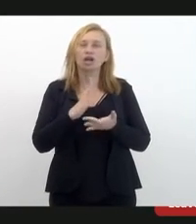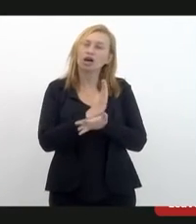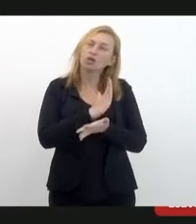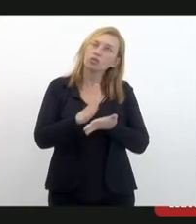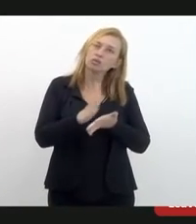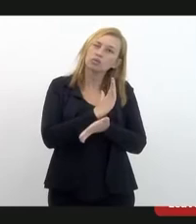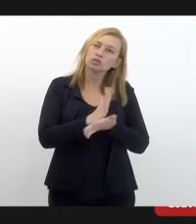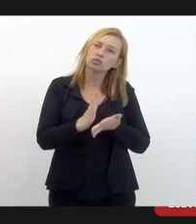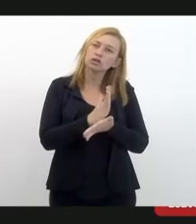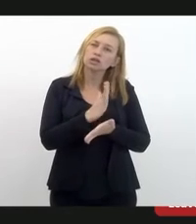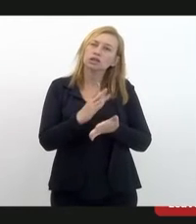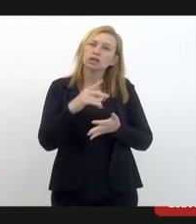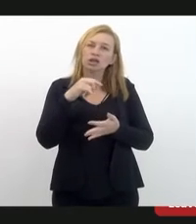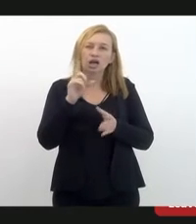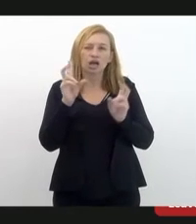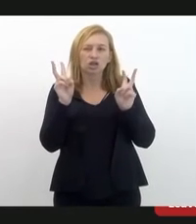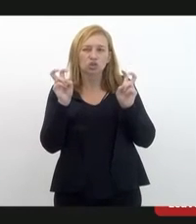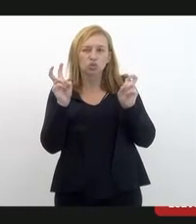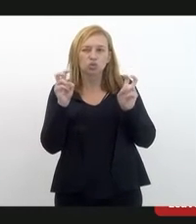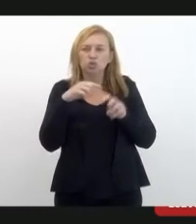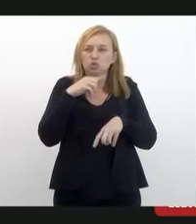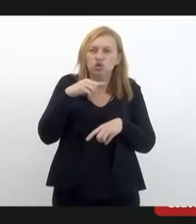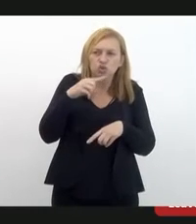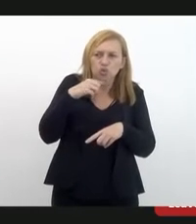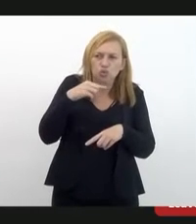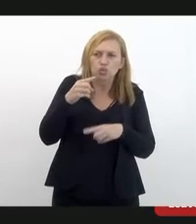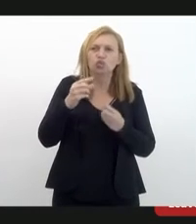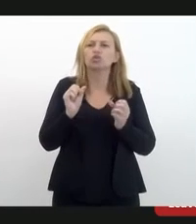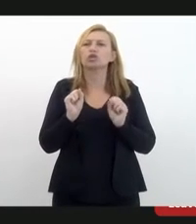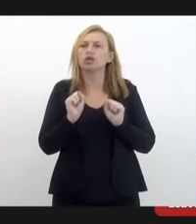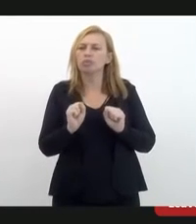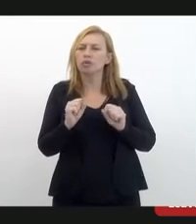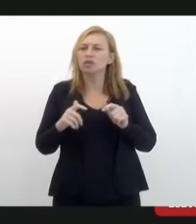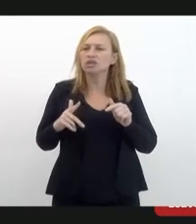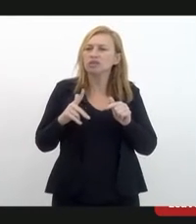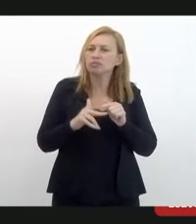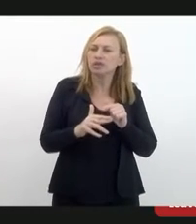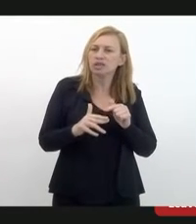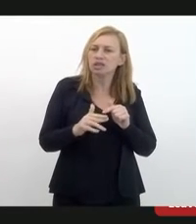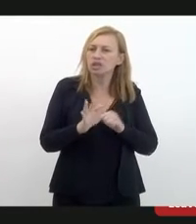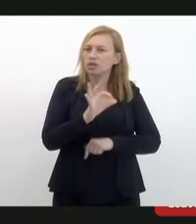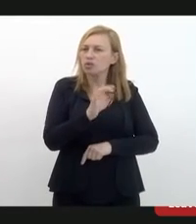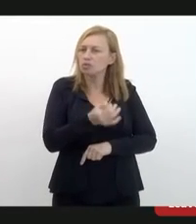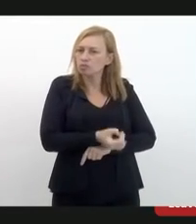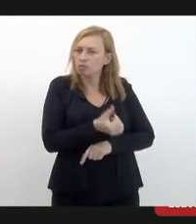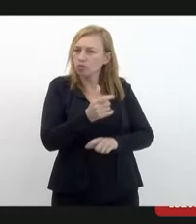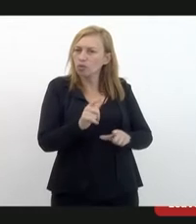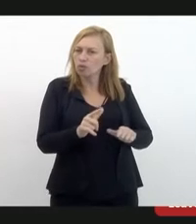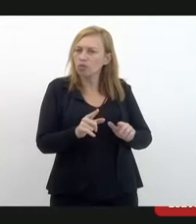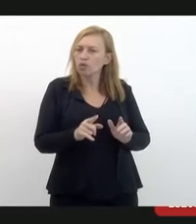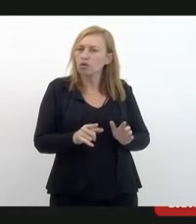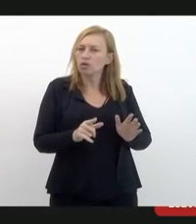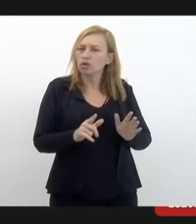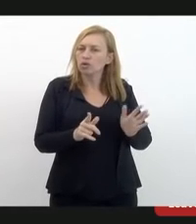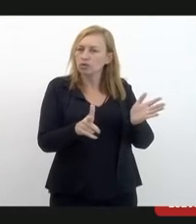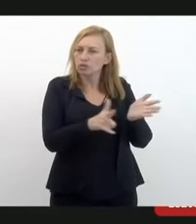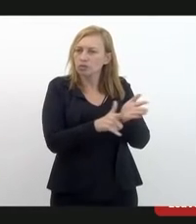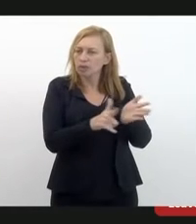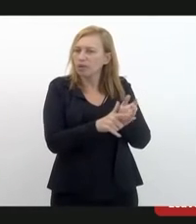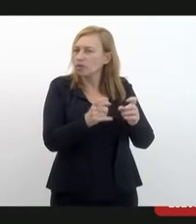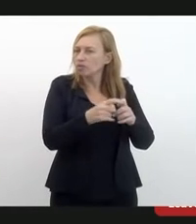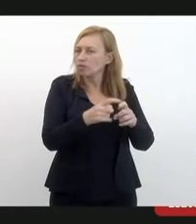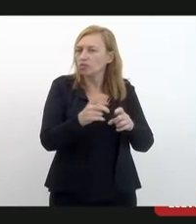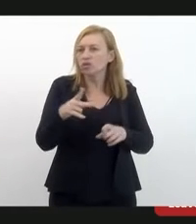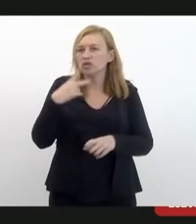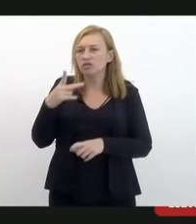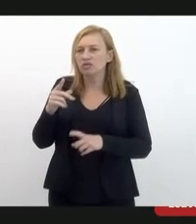de dúvida ou alguma questão que possa interferir um pouco referente à emissão desse laudo quando cita